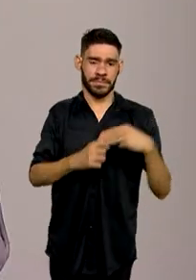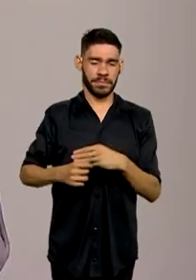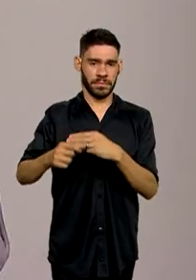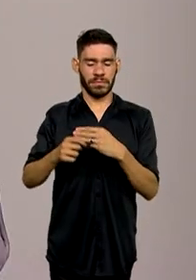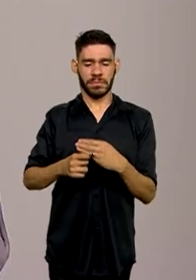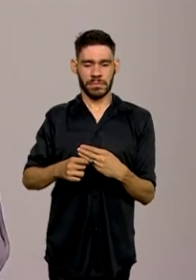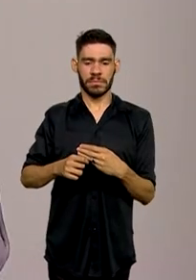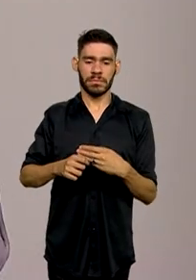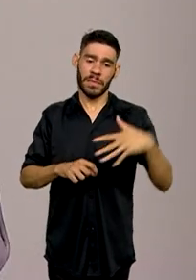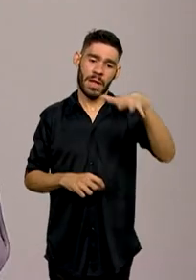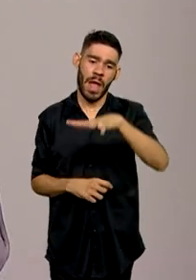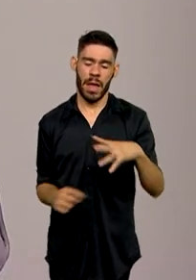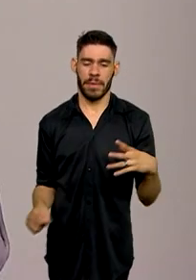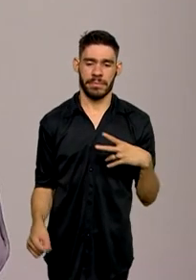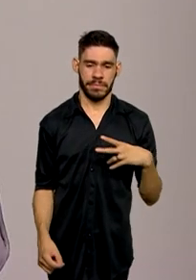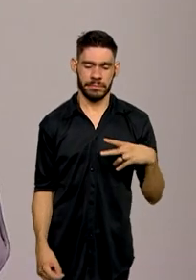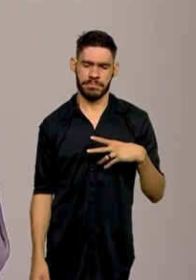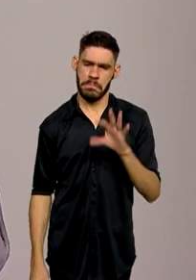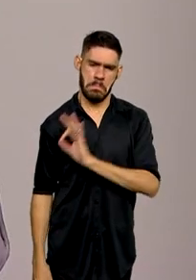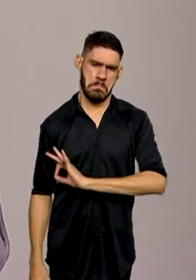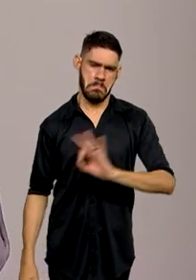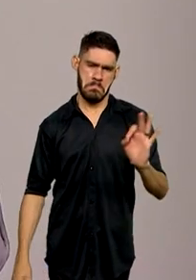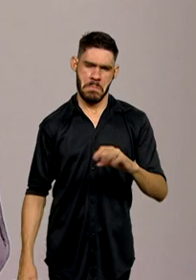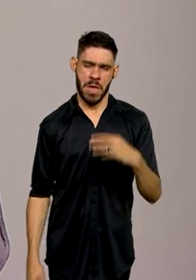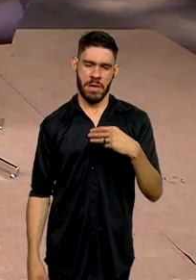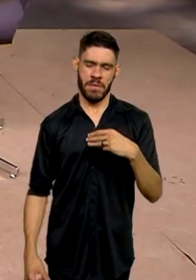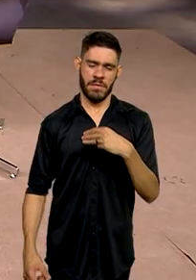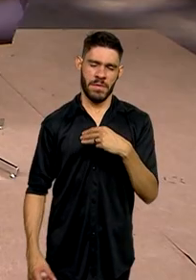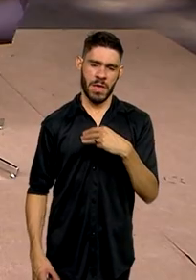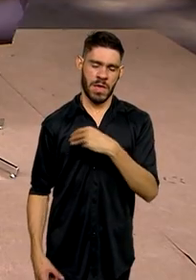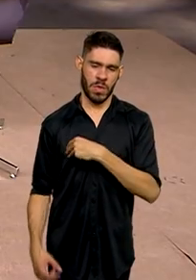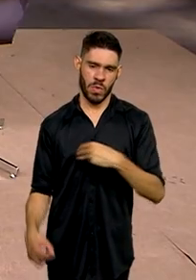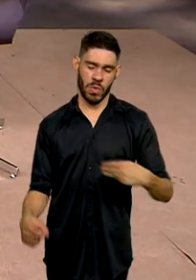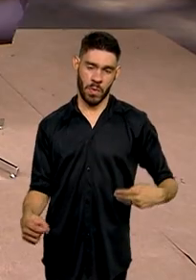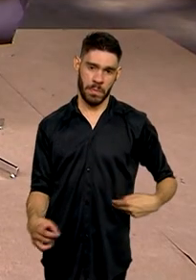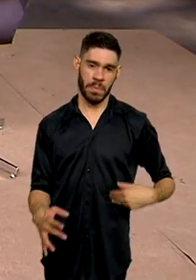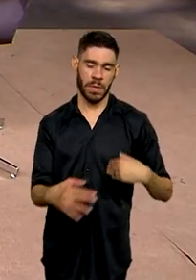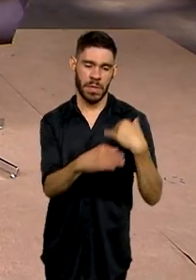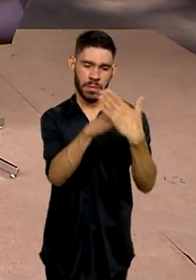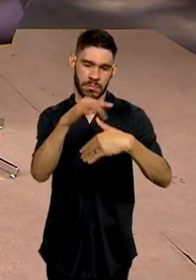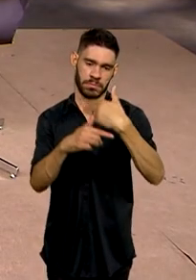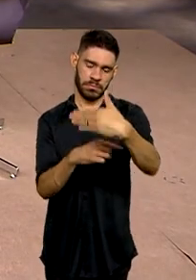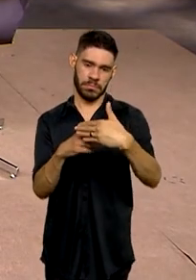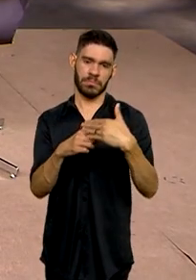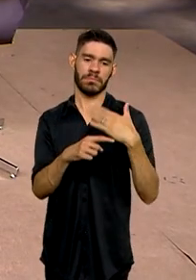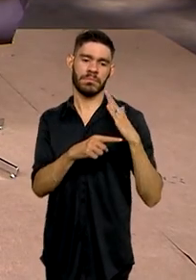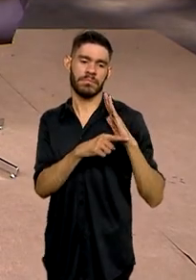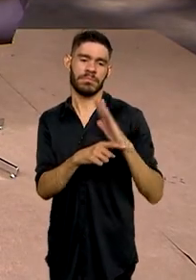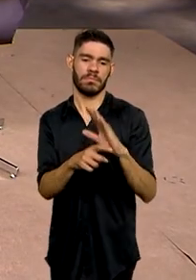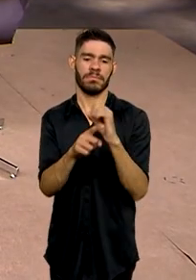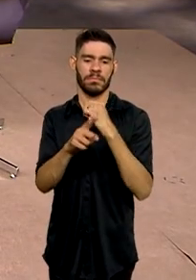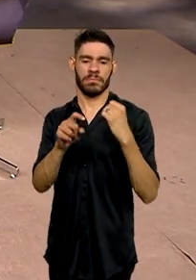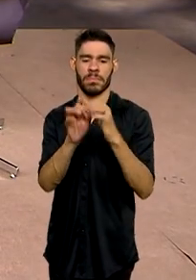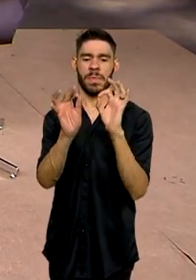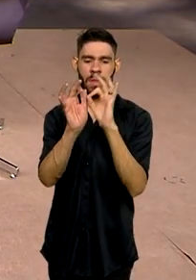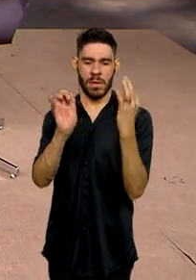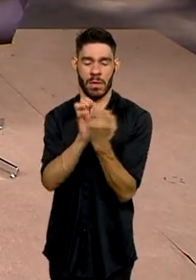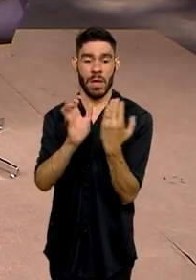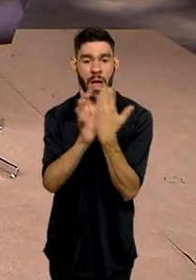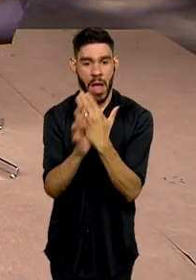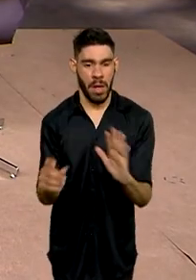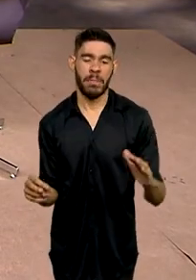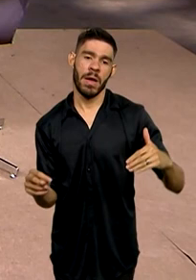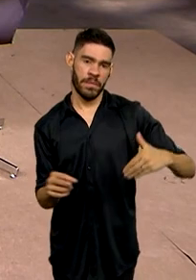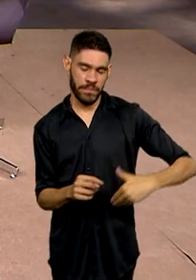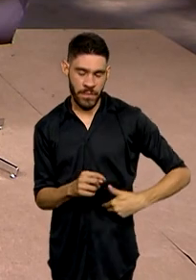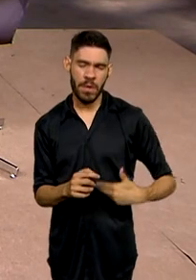e com o setor privado. Perfeito. O ministro Wellington Dias, ministro do Desenvolvimento e Assistência Social, Família e com Baixa Fome,